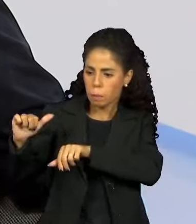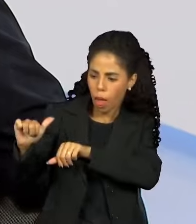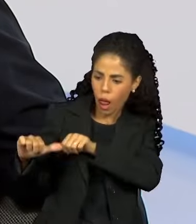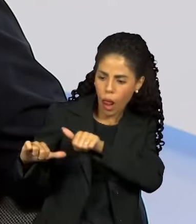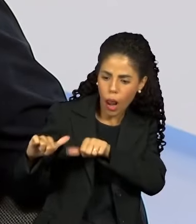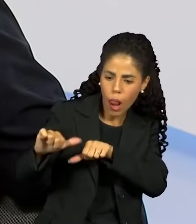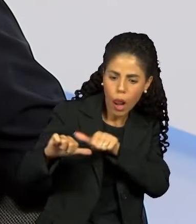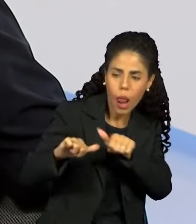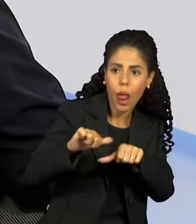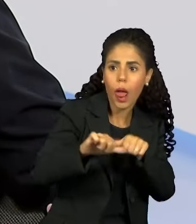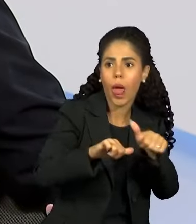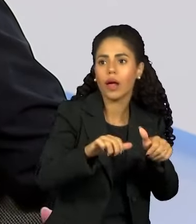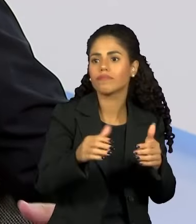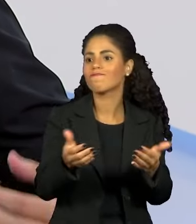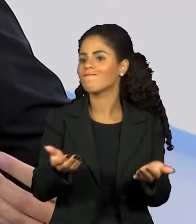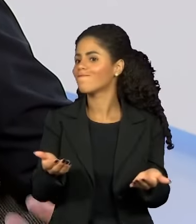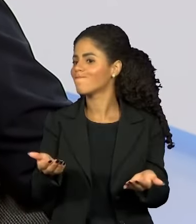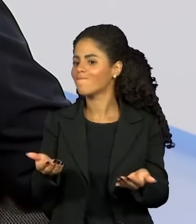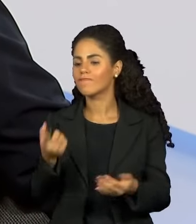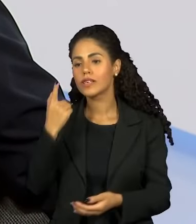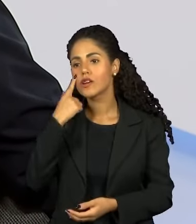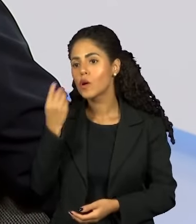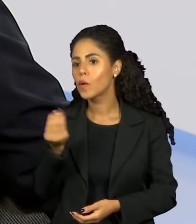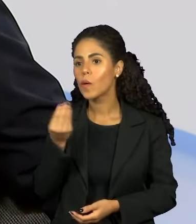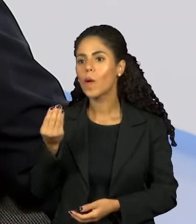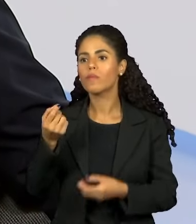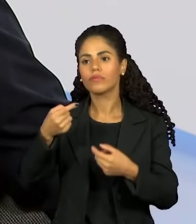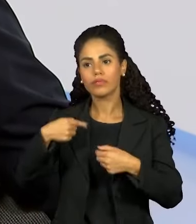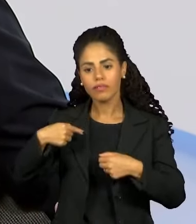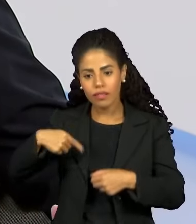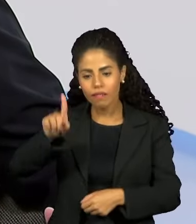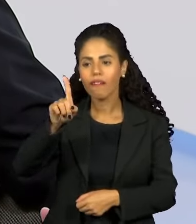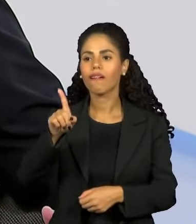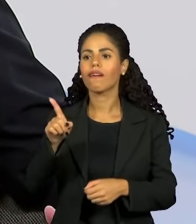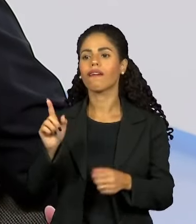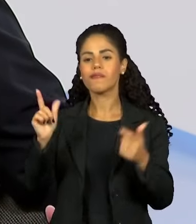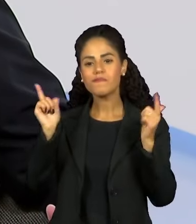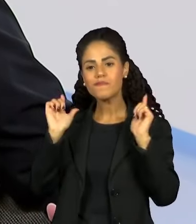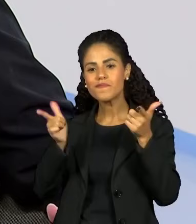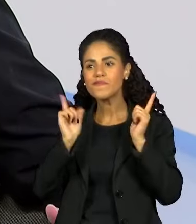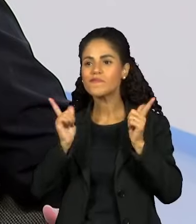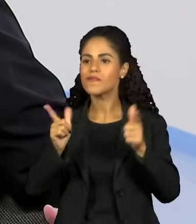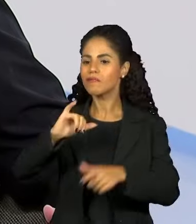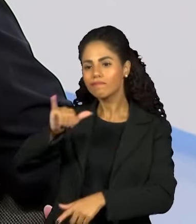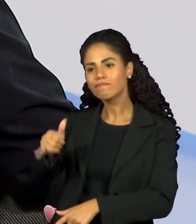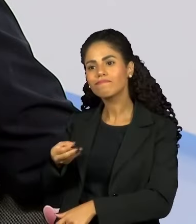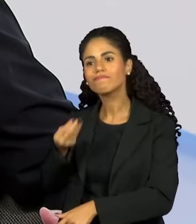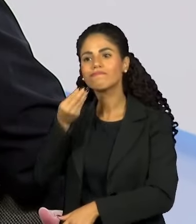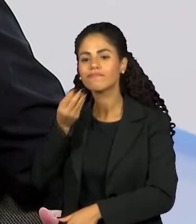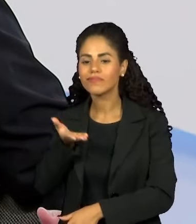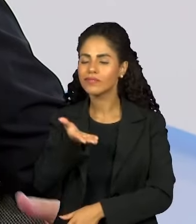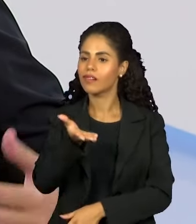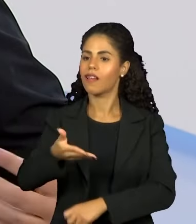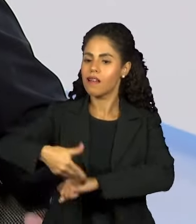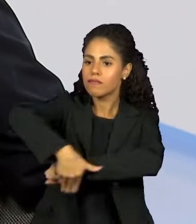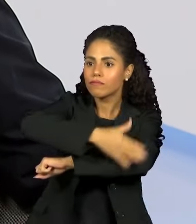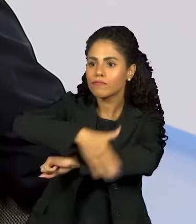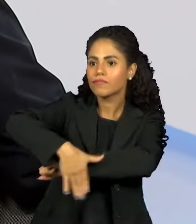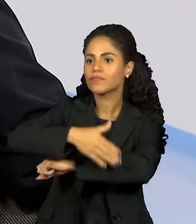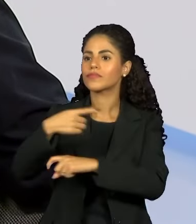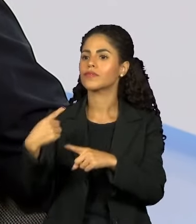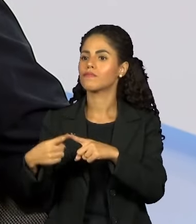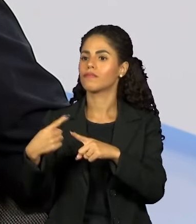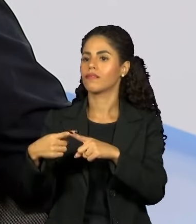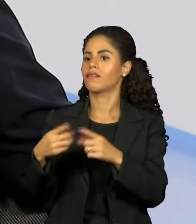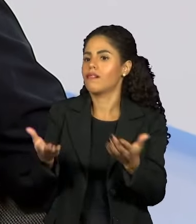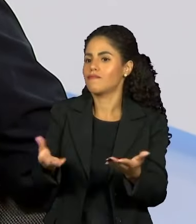no sentido de a gente ir para a rua, porque eu acho que isso envolve uma questão muito ampla de